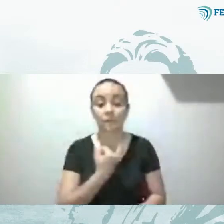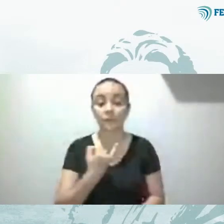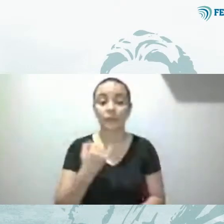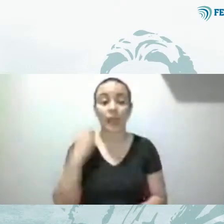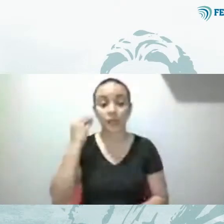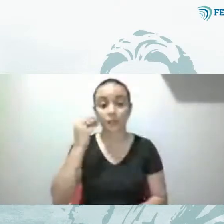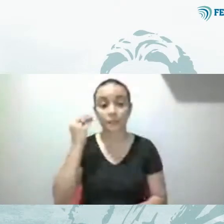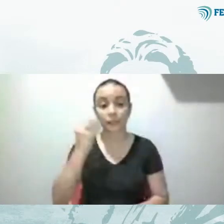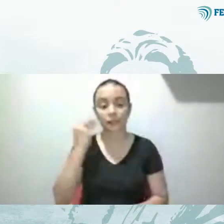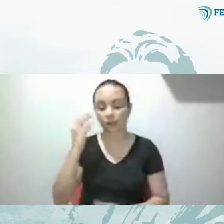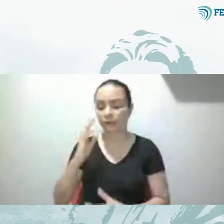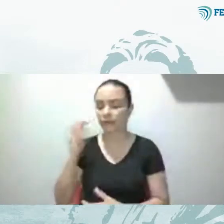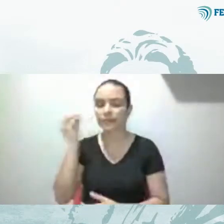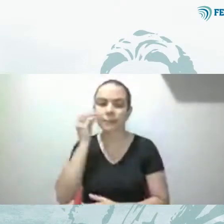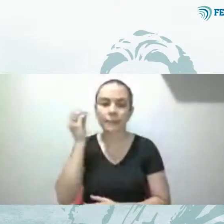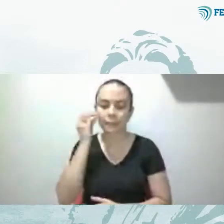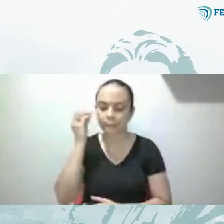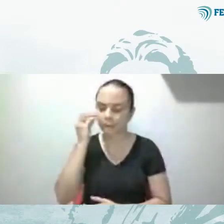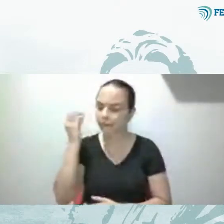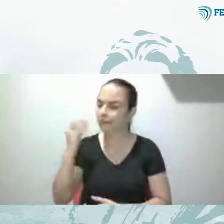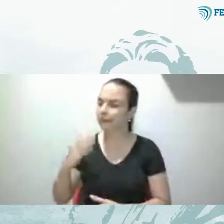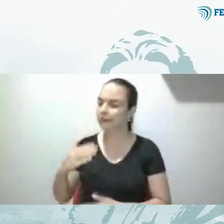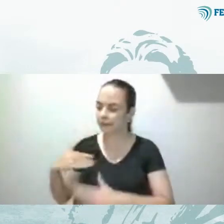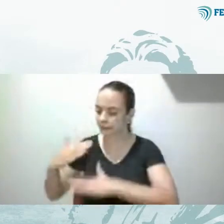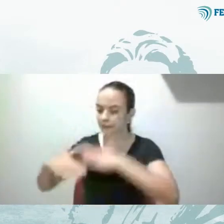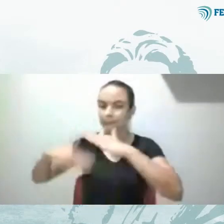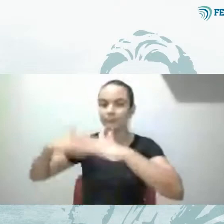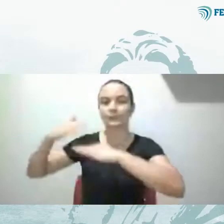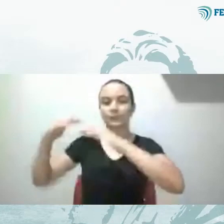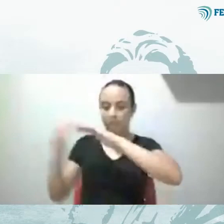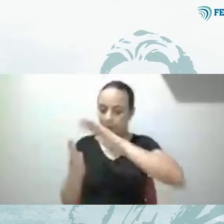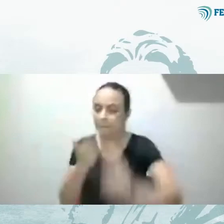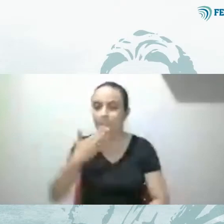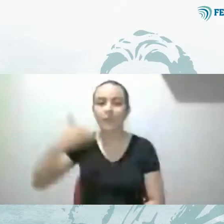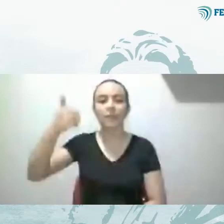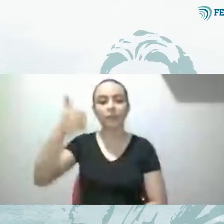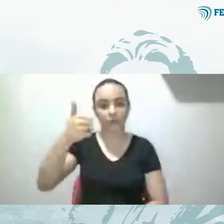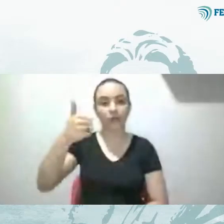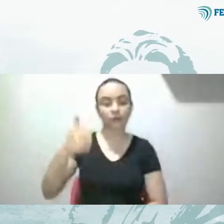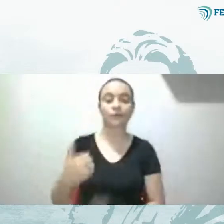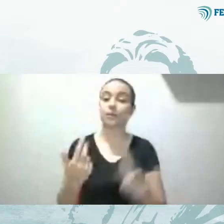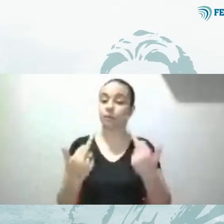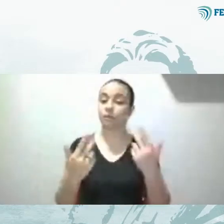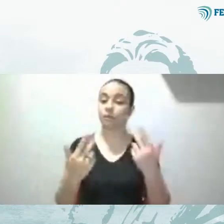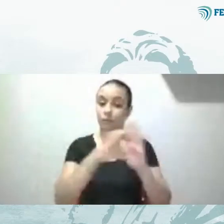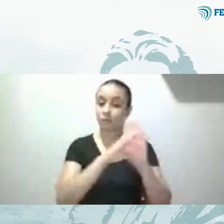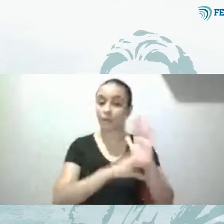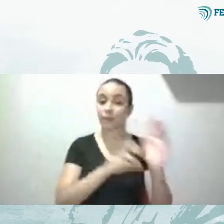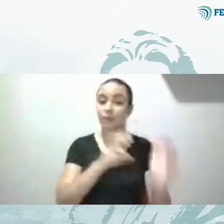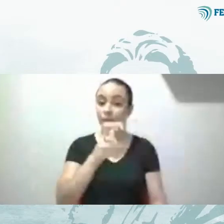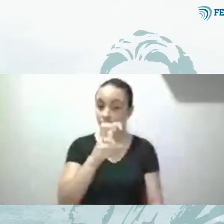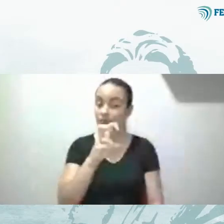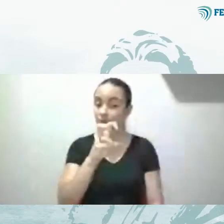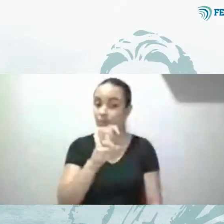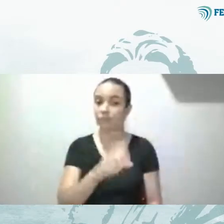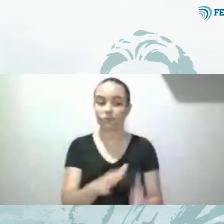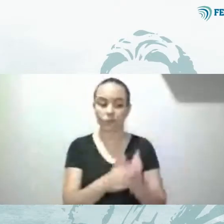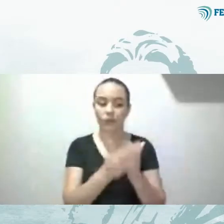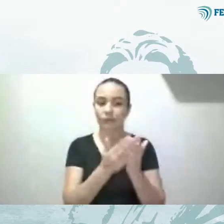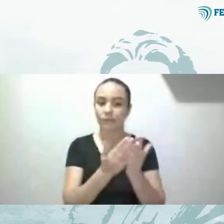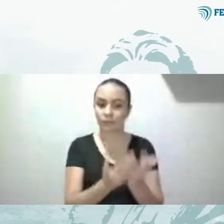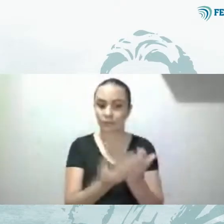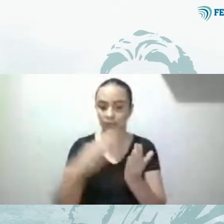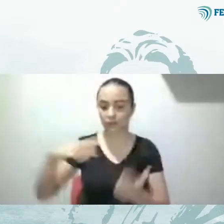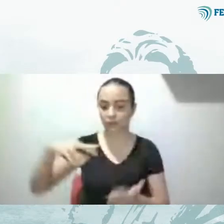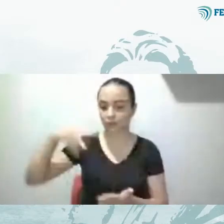especificamente aquilo que está disposto no capítulo 5 do Evangelho segundo o Espiritismo, Bem-aventurados os aflitos, se não me engano é o item